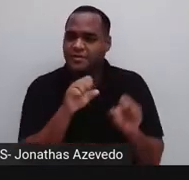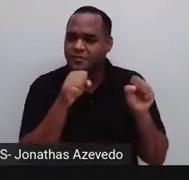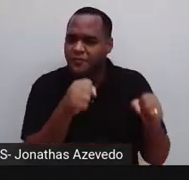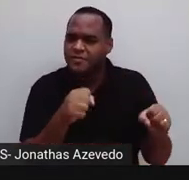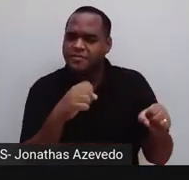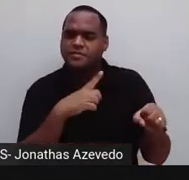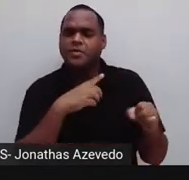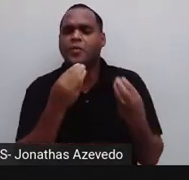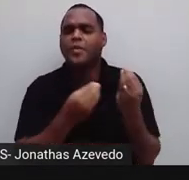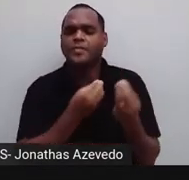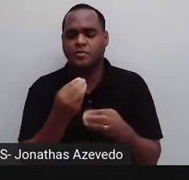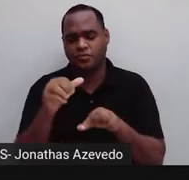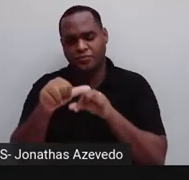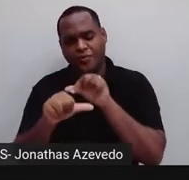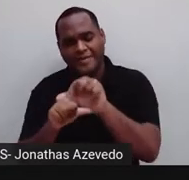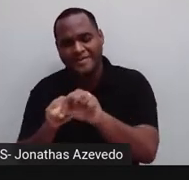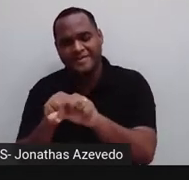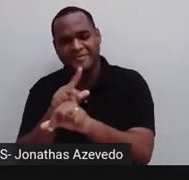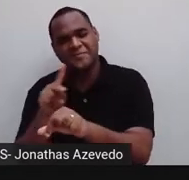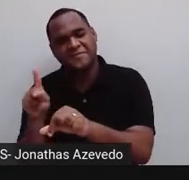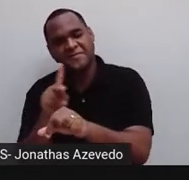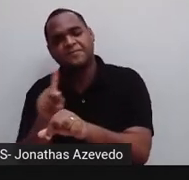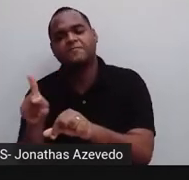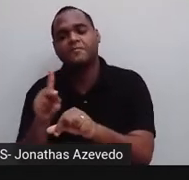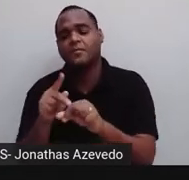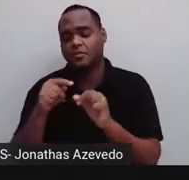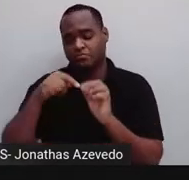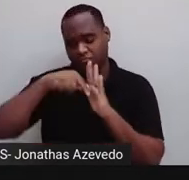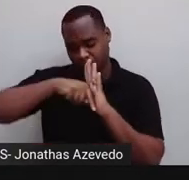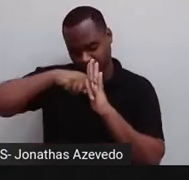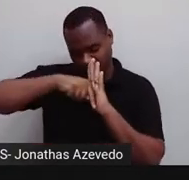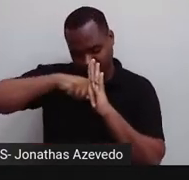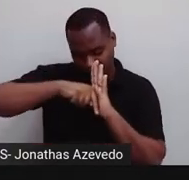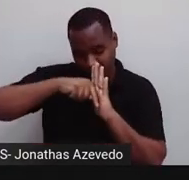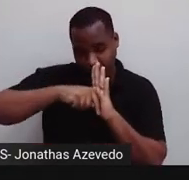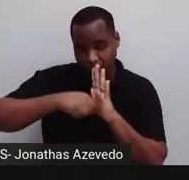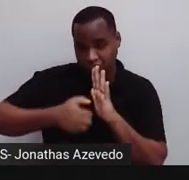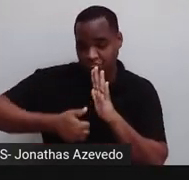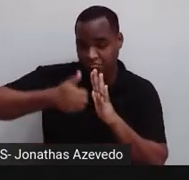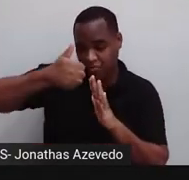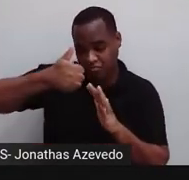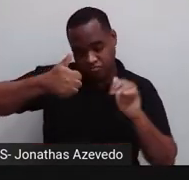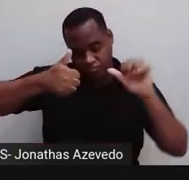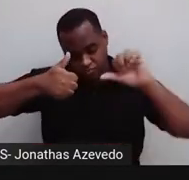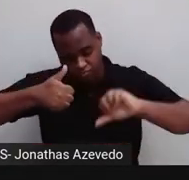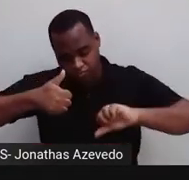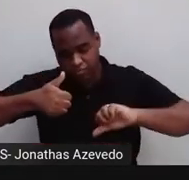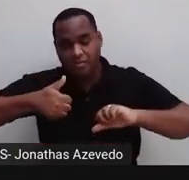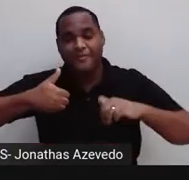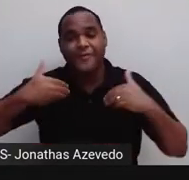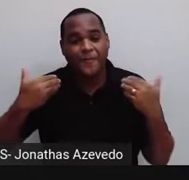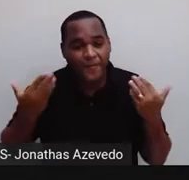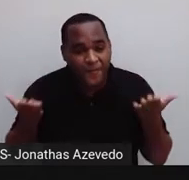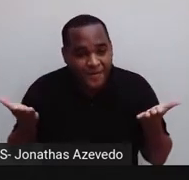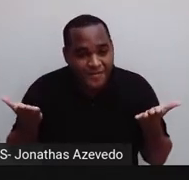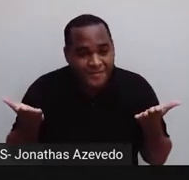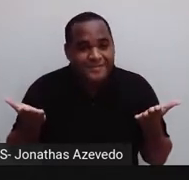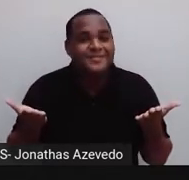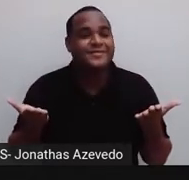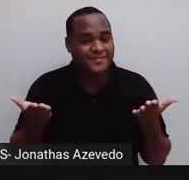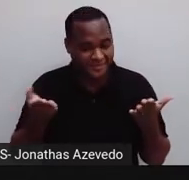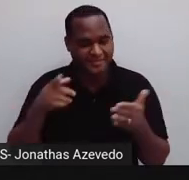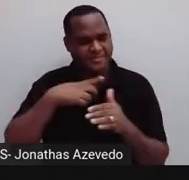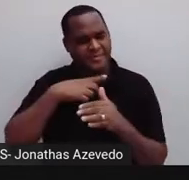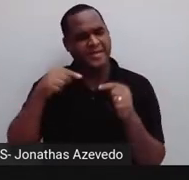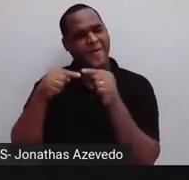papel de professor, avaliando você mesmo, tá? Então, a gente sempre buscava trazer esses momentos nas